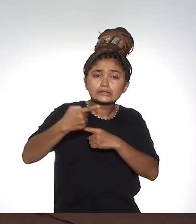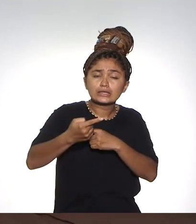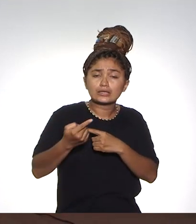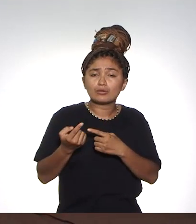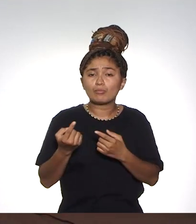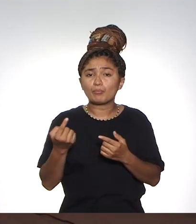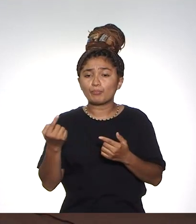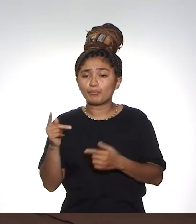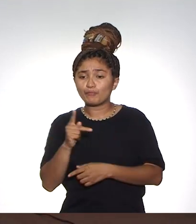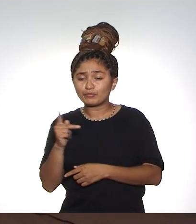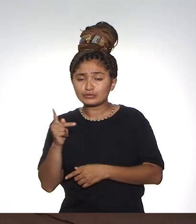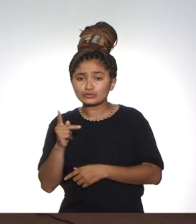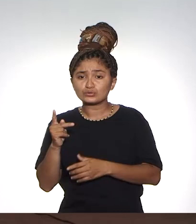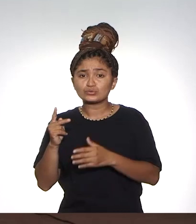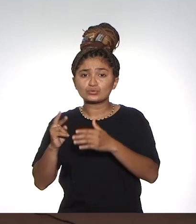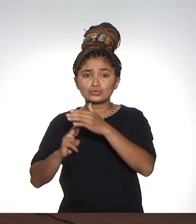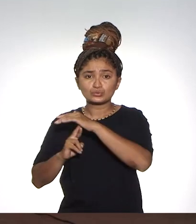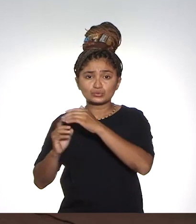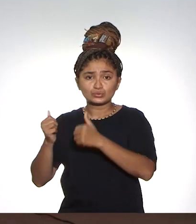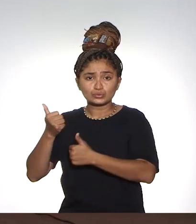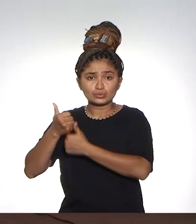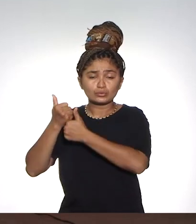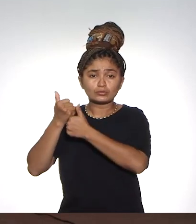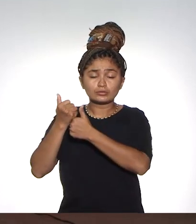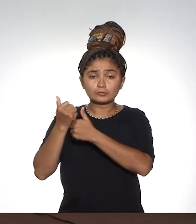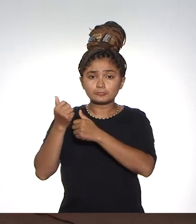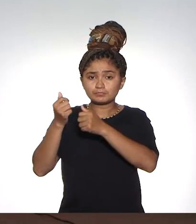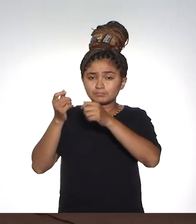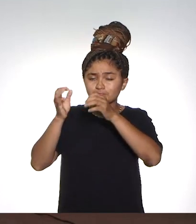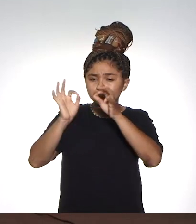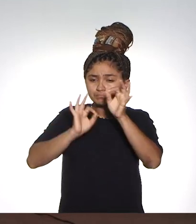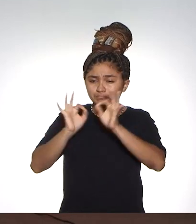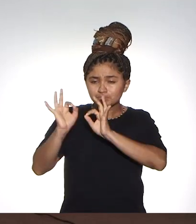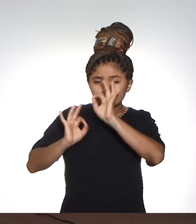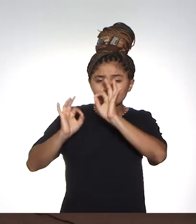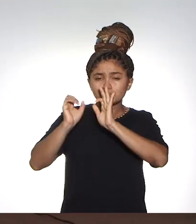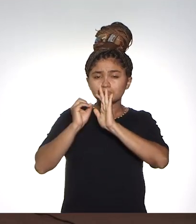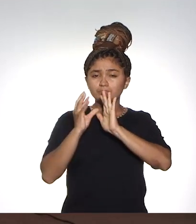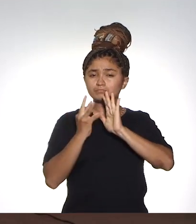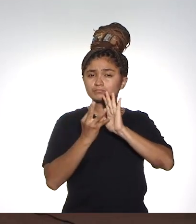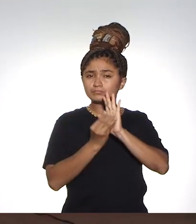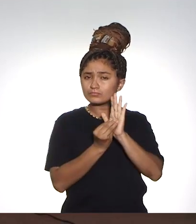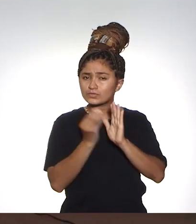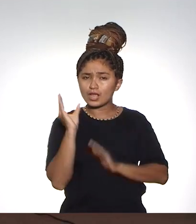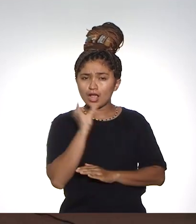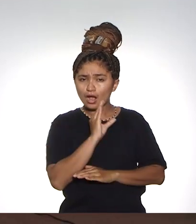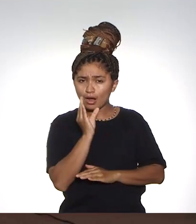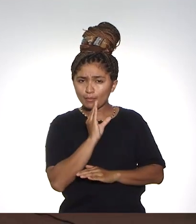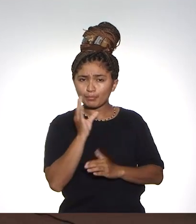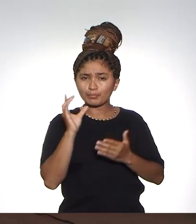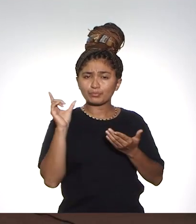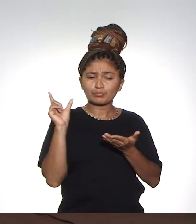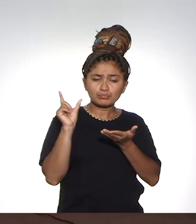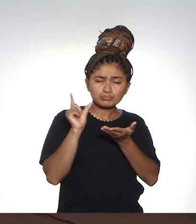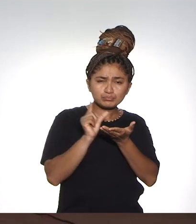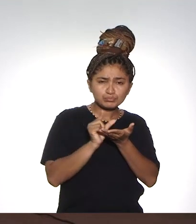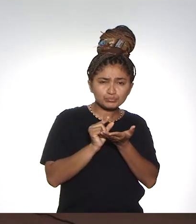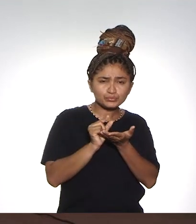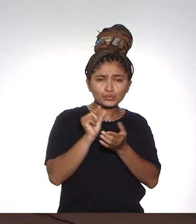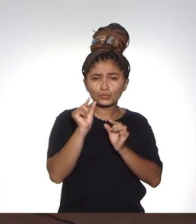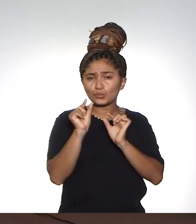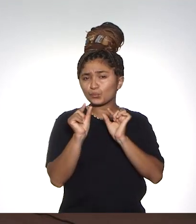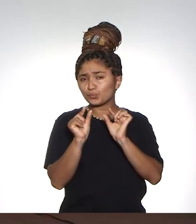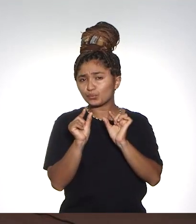Como o professor Silvestre conversou, nós estamos atualizando a nossa plataforma virtual, permitindo muito mais agilidade e, obviamente,